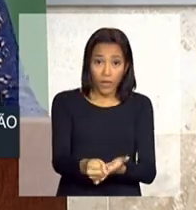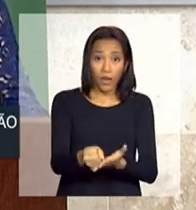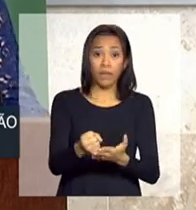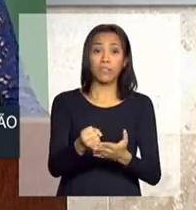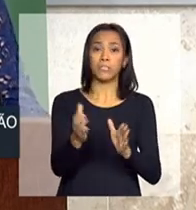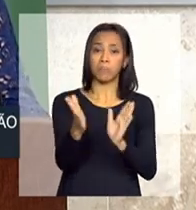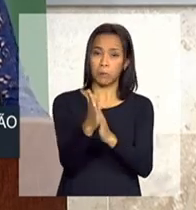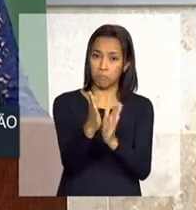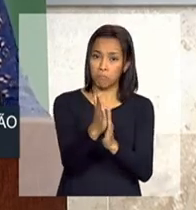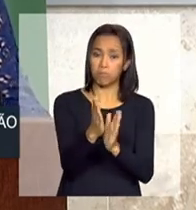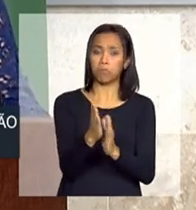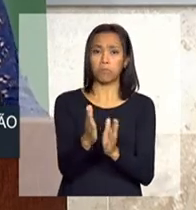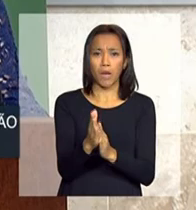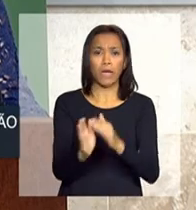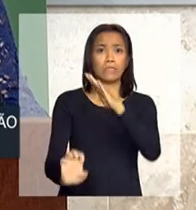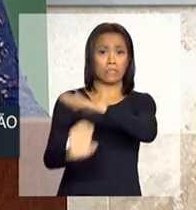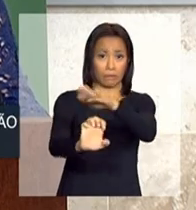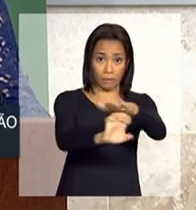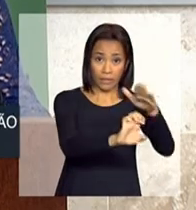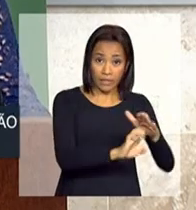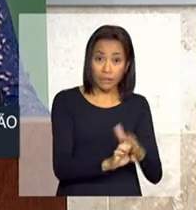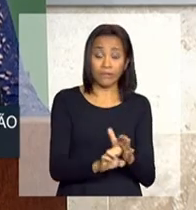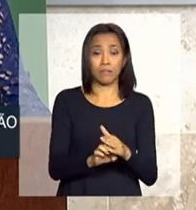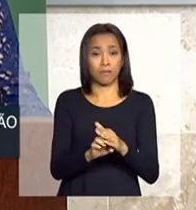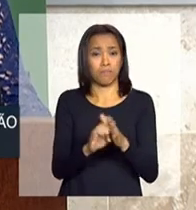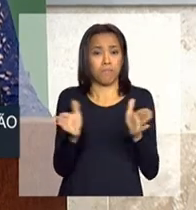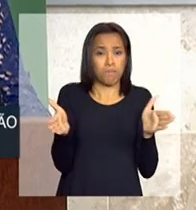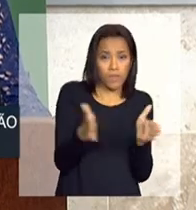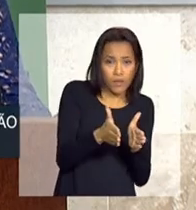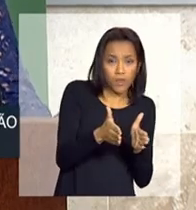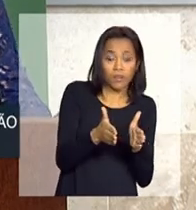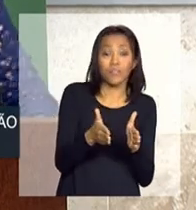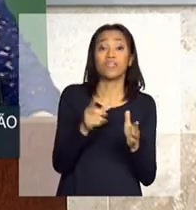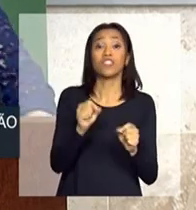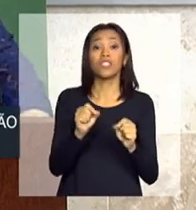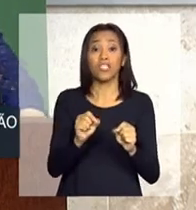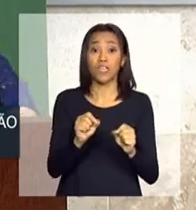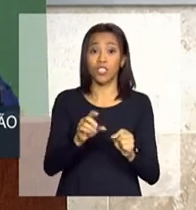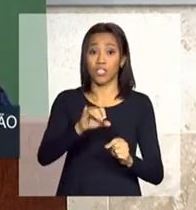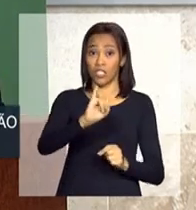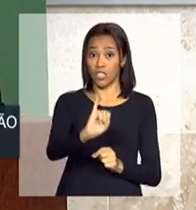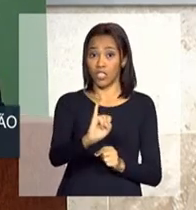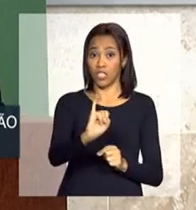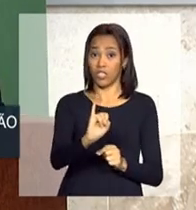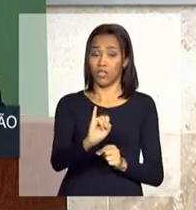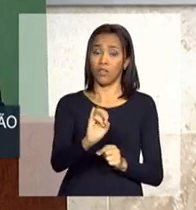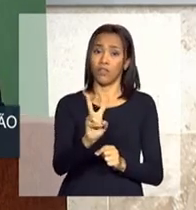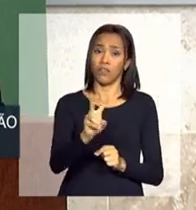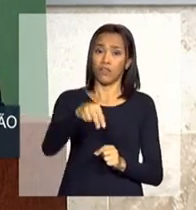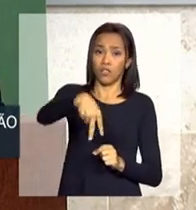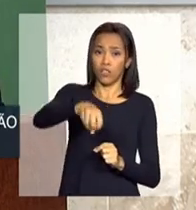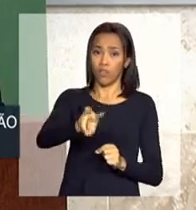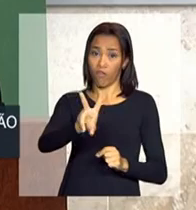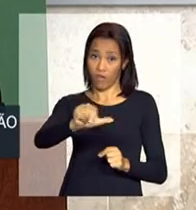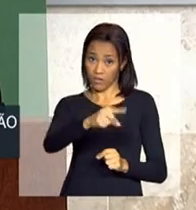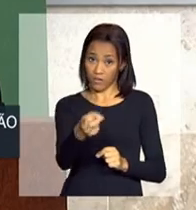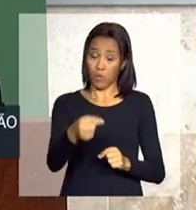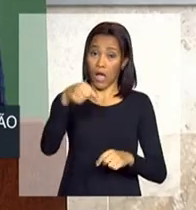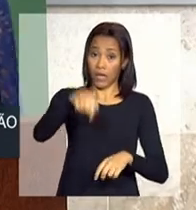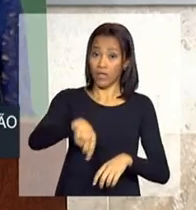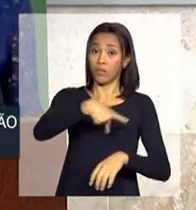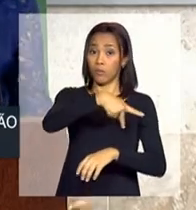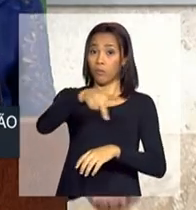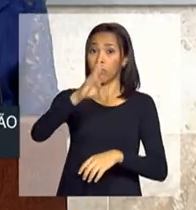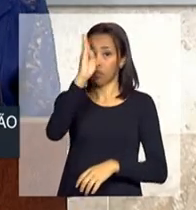MECO e pequenas empresas inovadoras. no Brasil, como em vários países, e